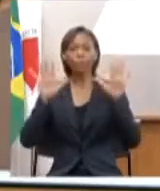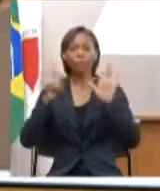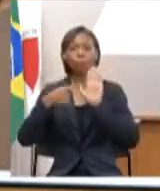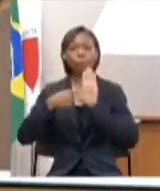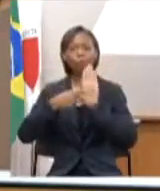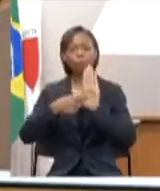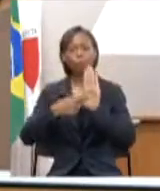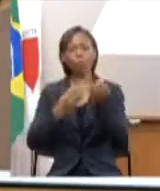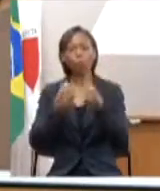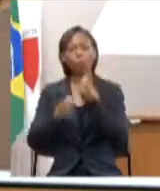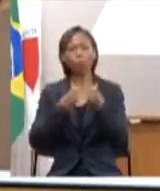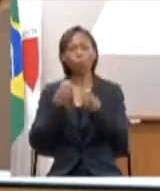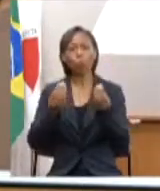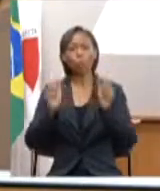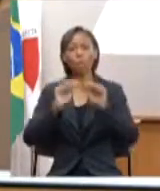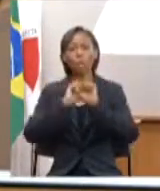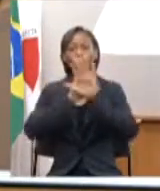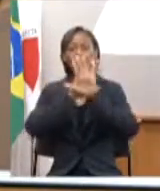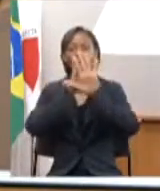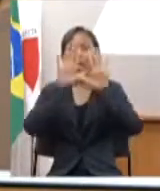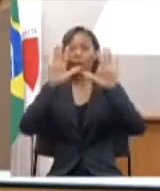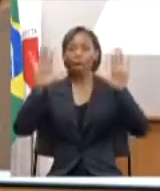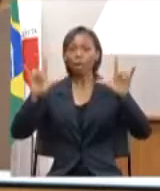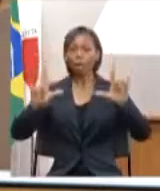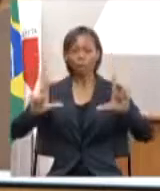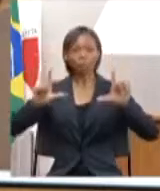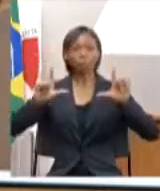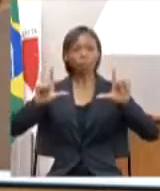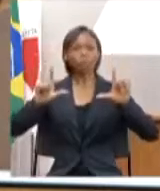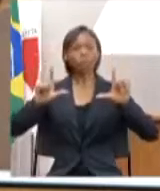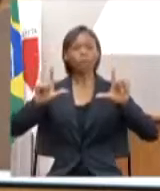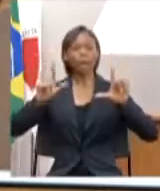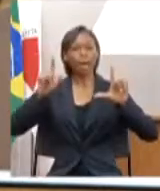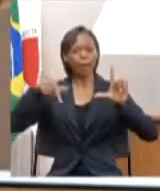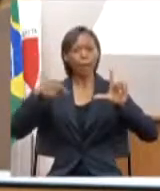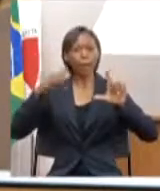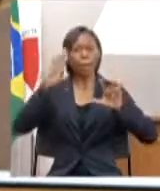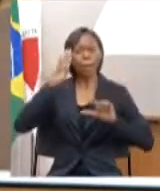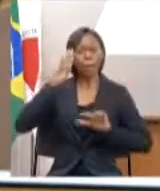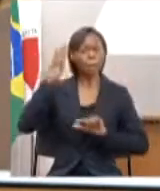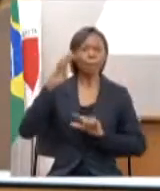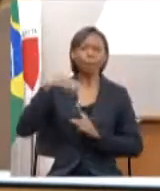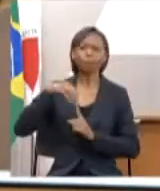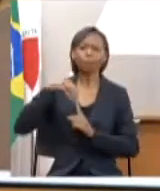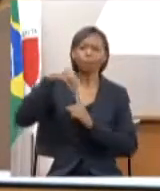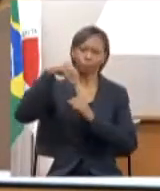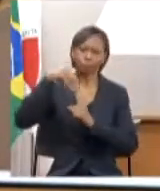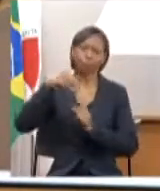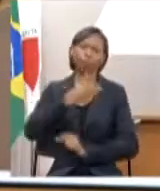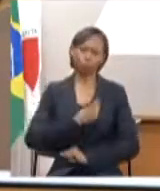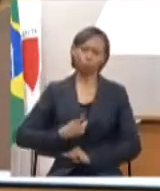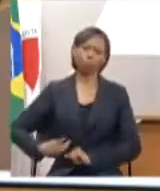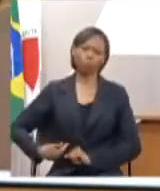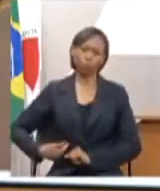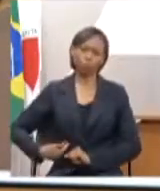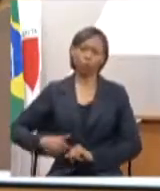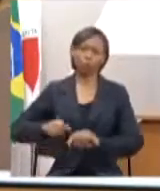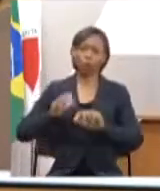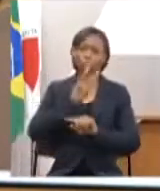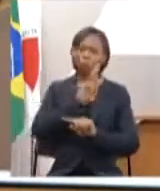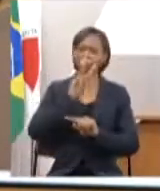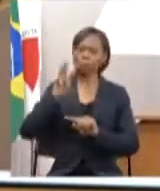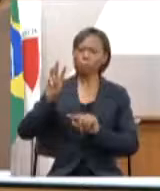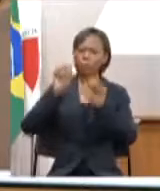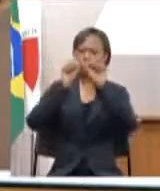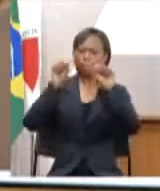transparência é uma prioridade desse governo, o painel de planejamento, ele apresenta uma forma muito